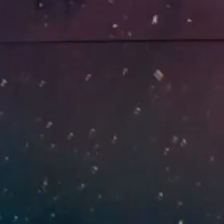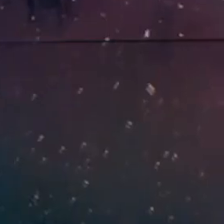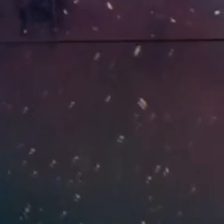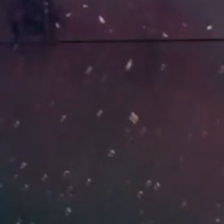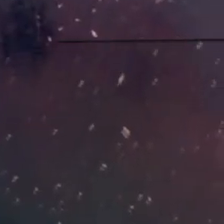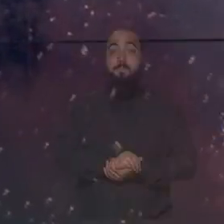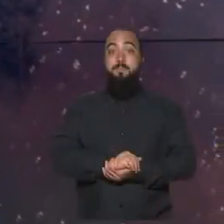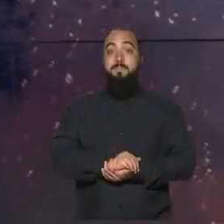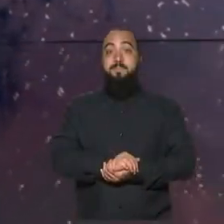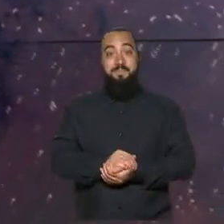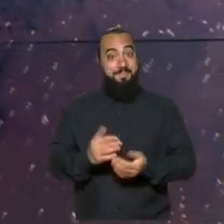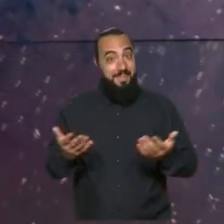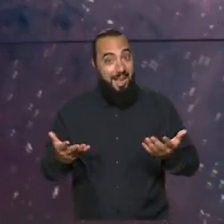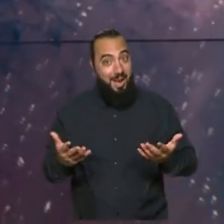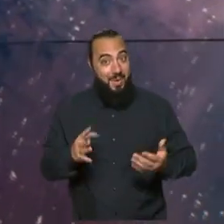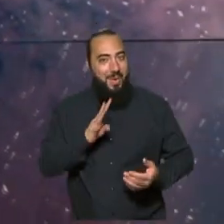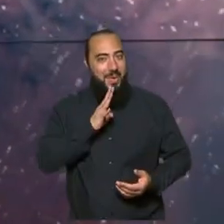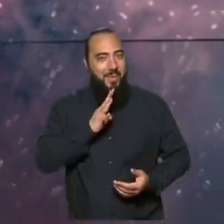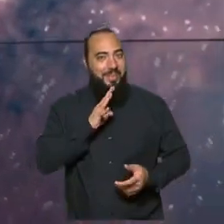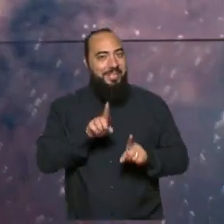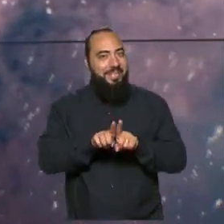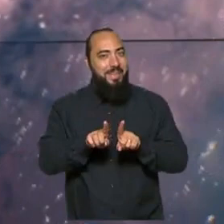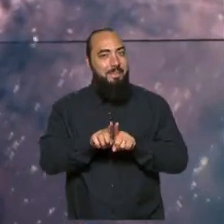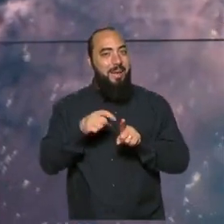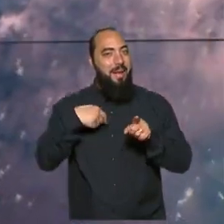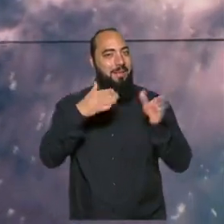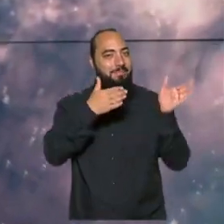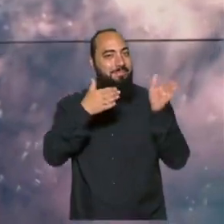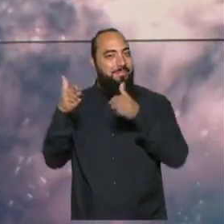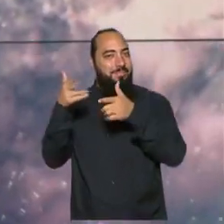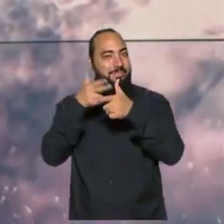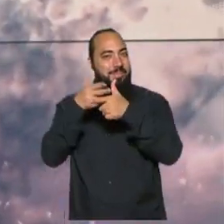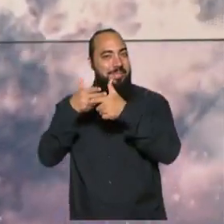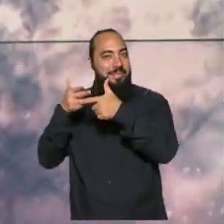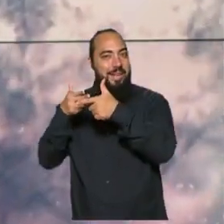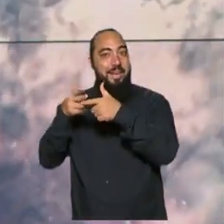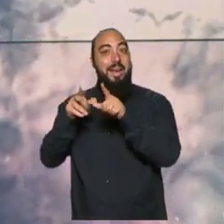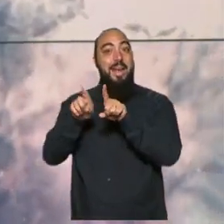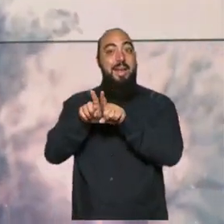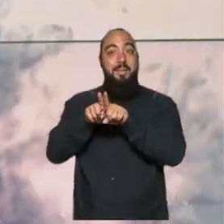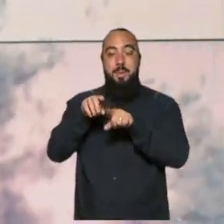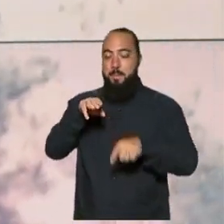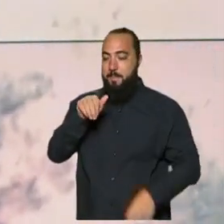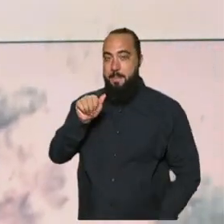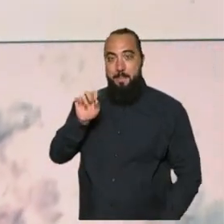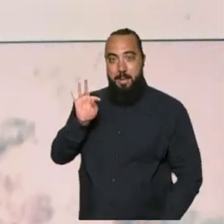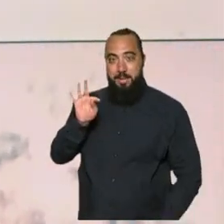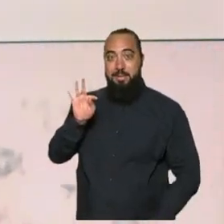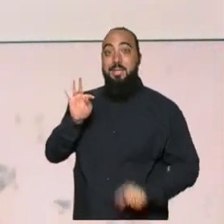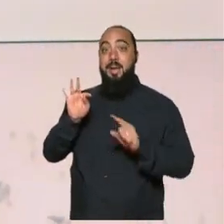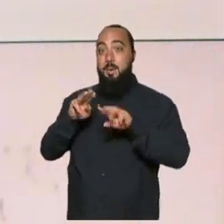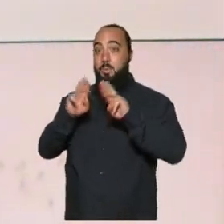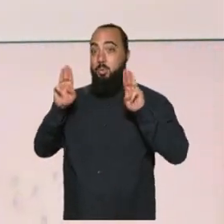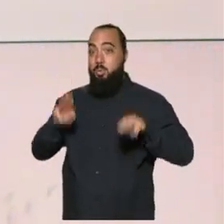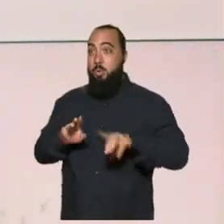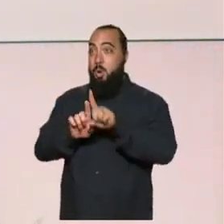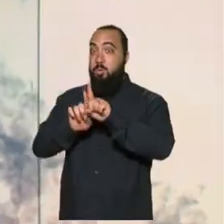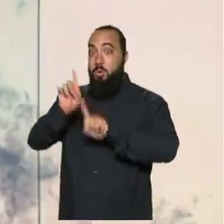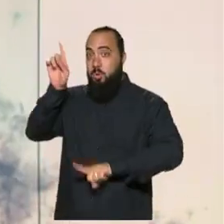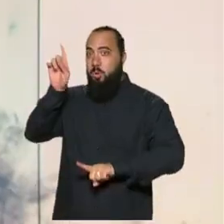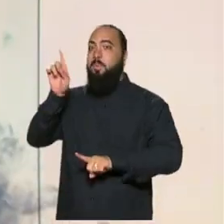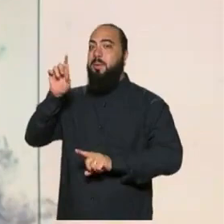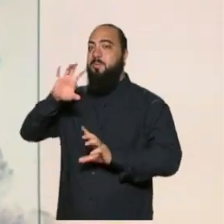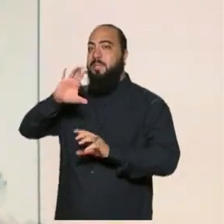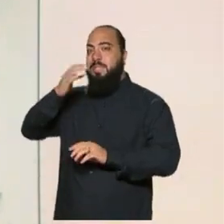E agora a gente vai conhecer uma série incrível lançada pelo MAST, Museu de Astronomia e Ciências Afins.